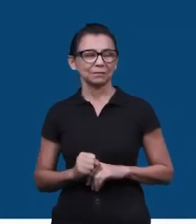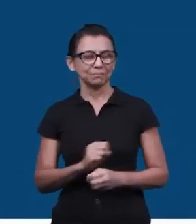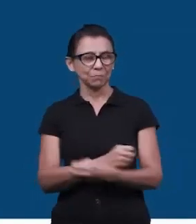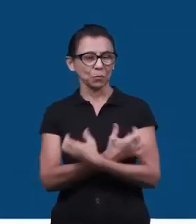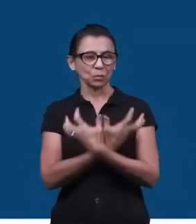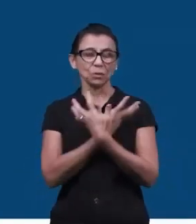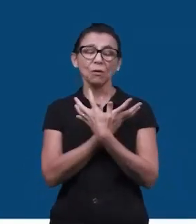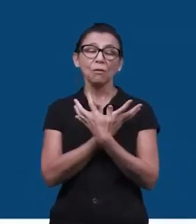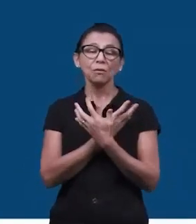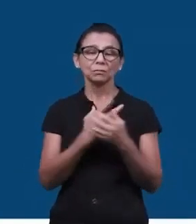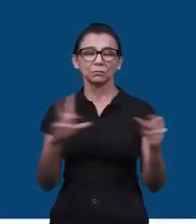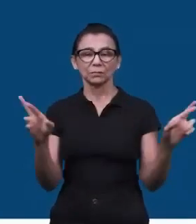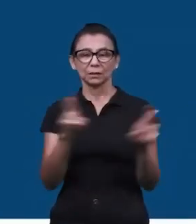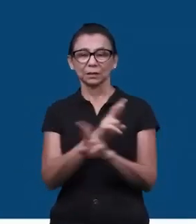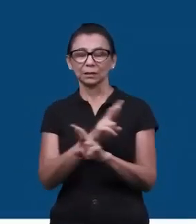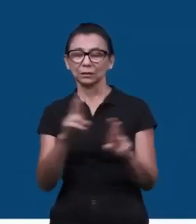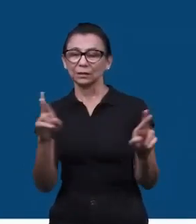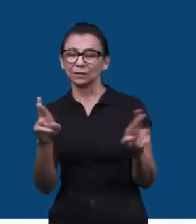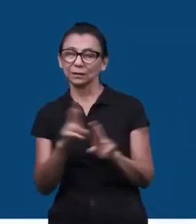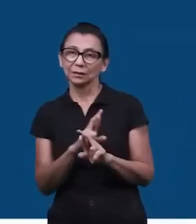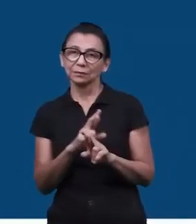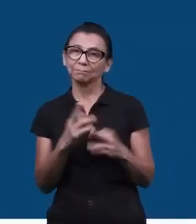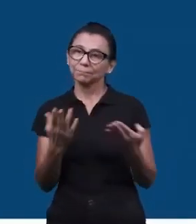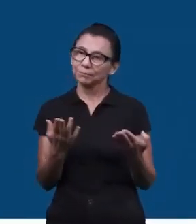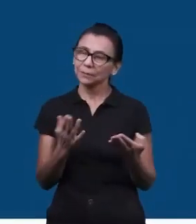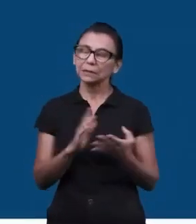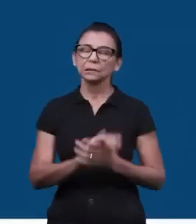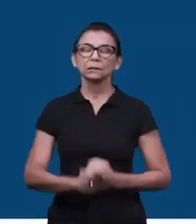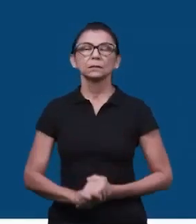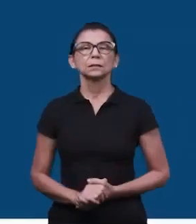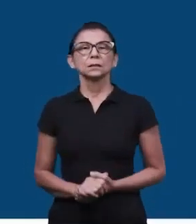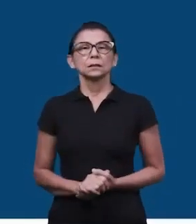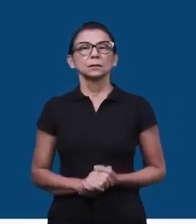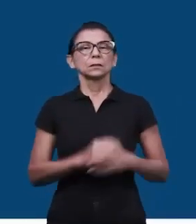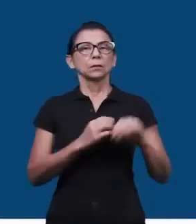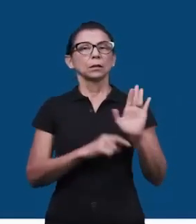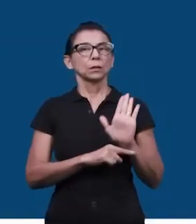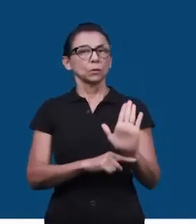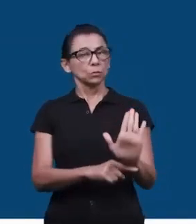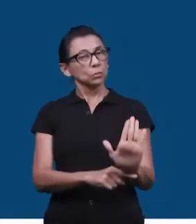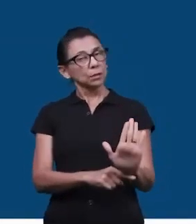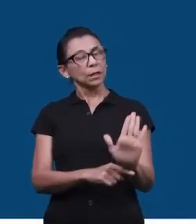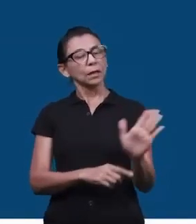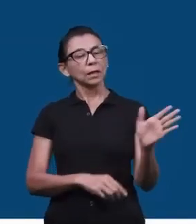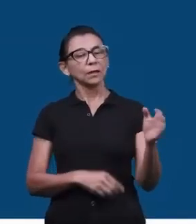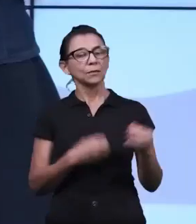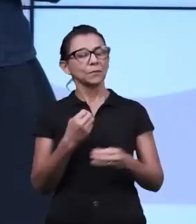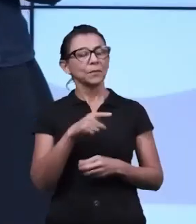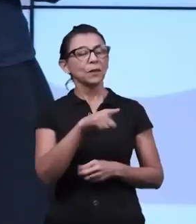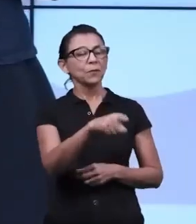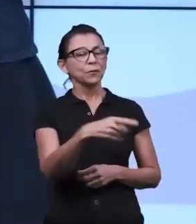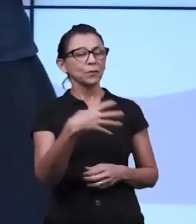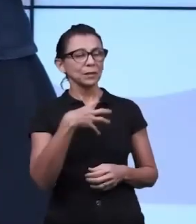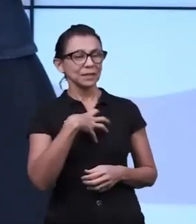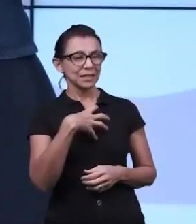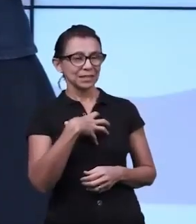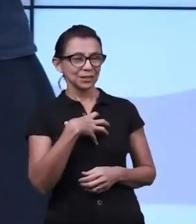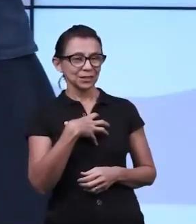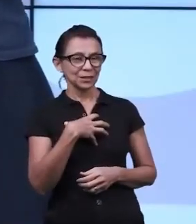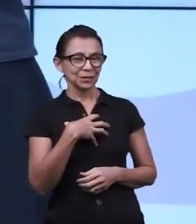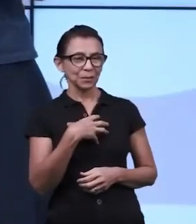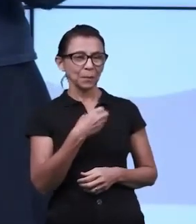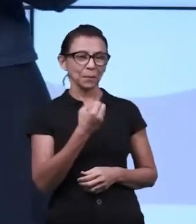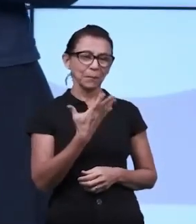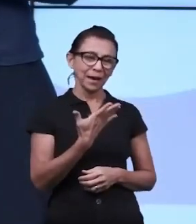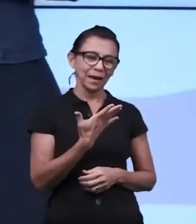emoções, se relacionarem por algum motivo. Então ajudar as crianças perguntando como ela está se sentindo,